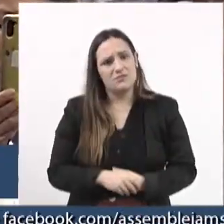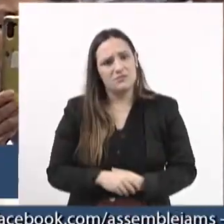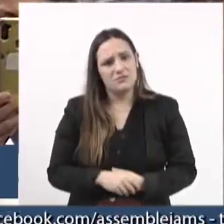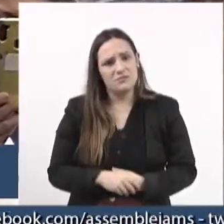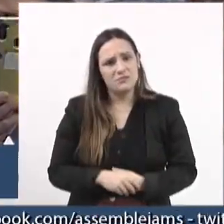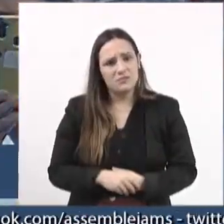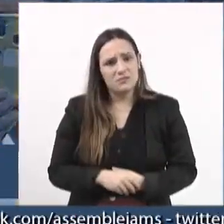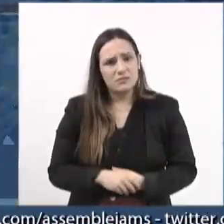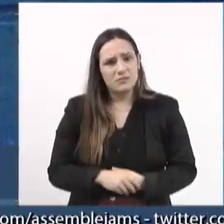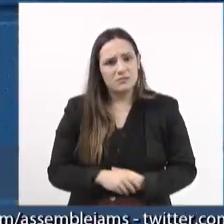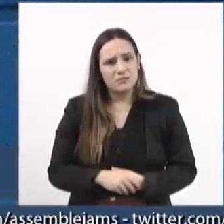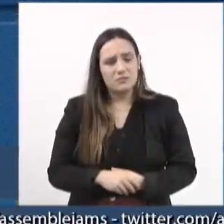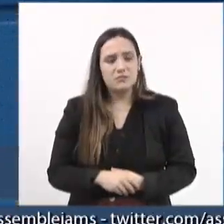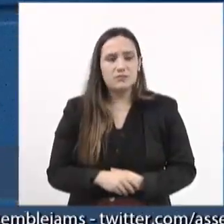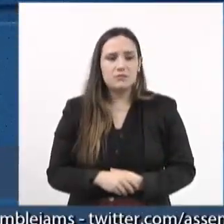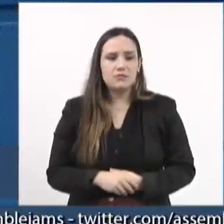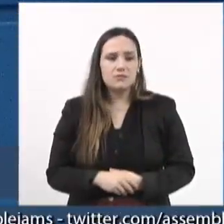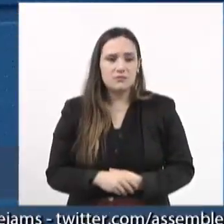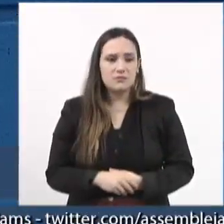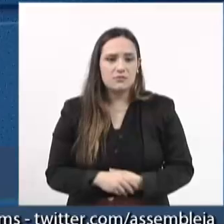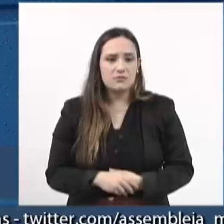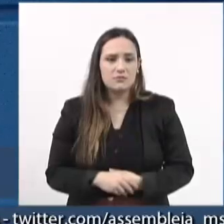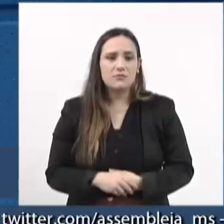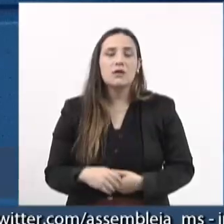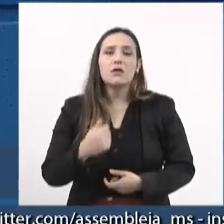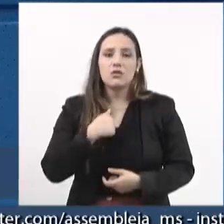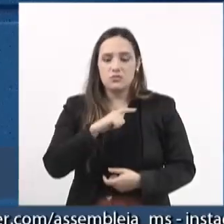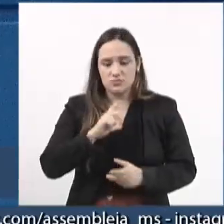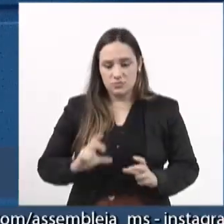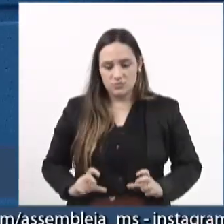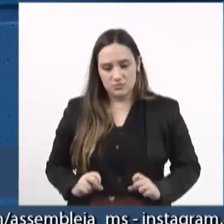o sentido de quando eu passei pelo câncer,